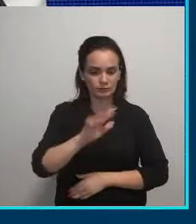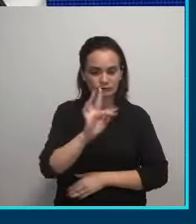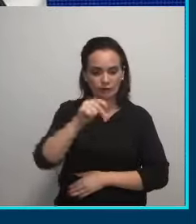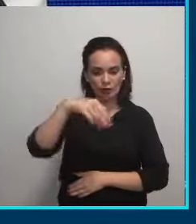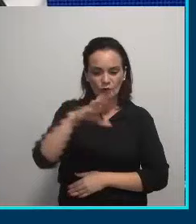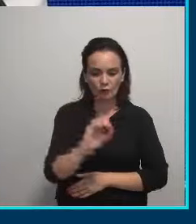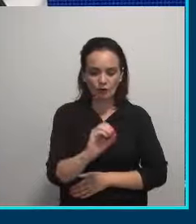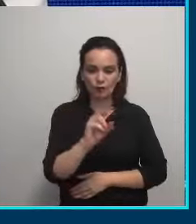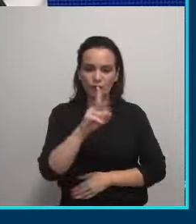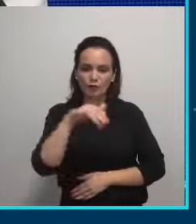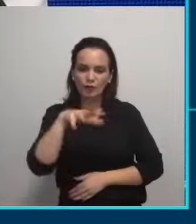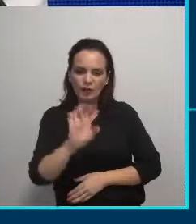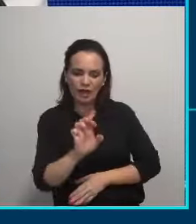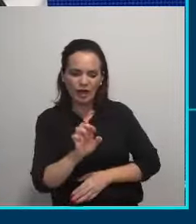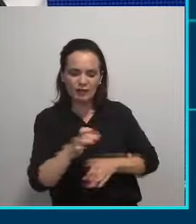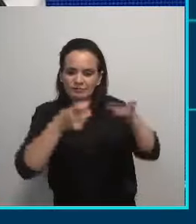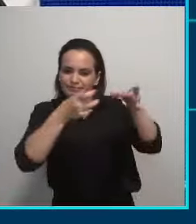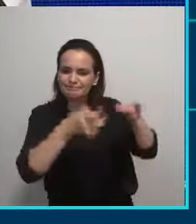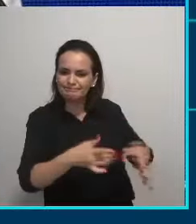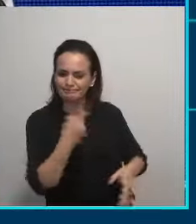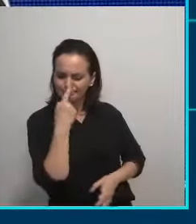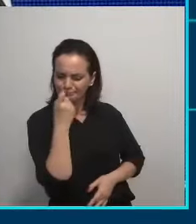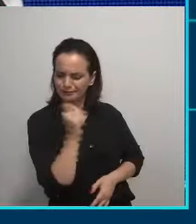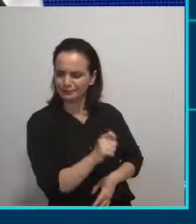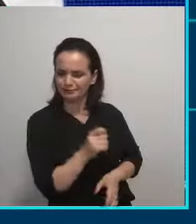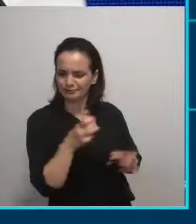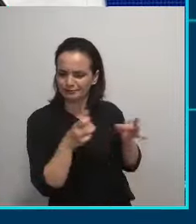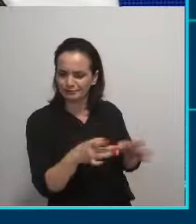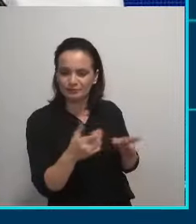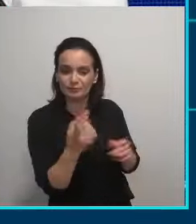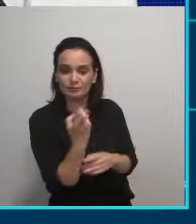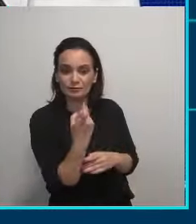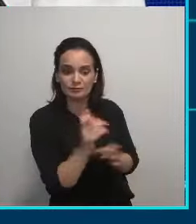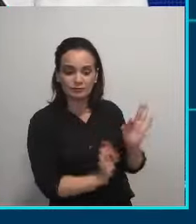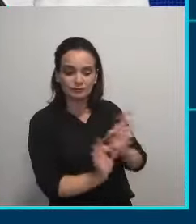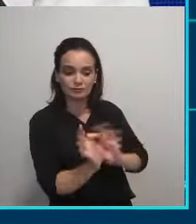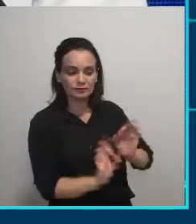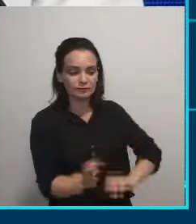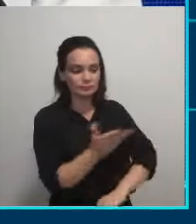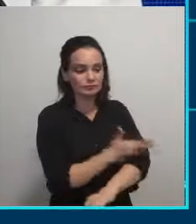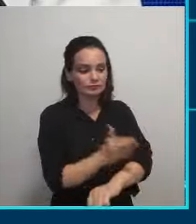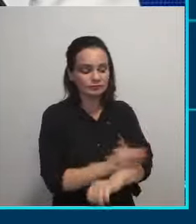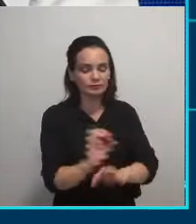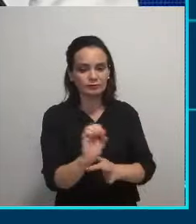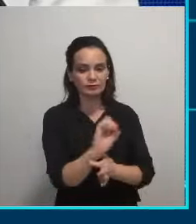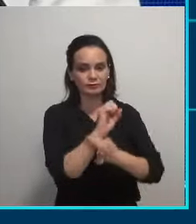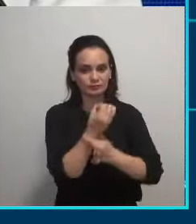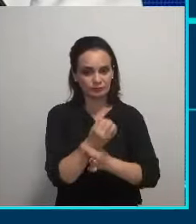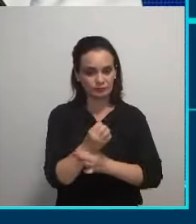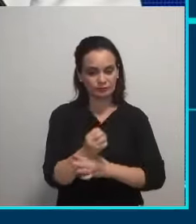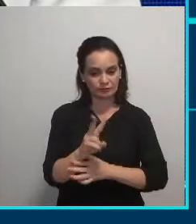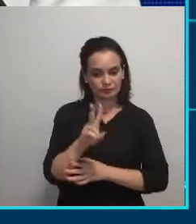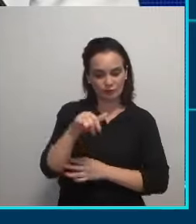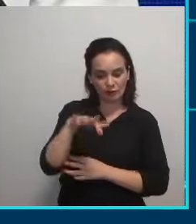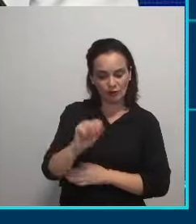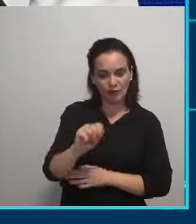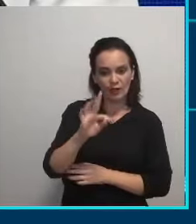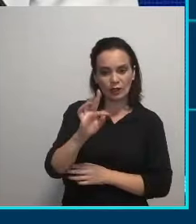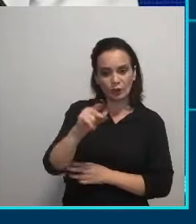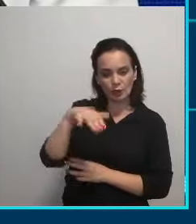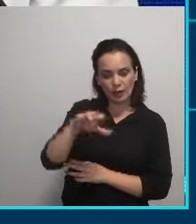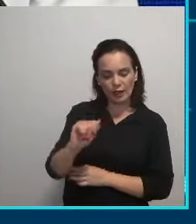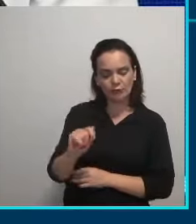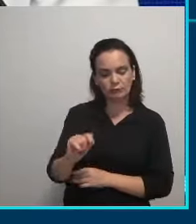estão completamente largados. Nós não temos um único projeto hoje, em prática, para garantir que o Vale dos Tucanos seja realmente